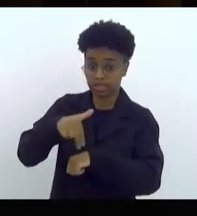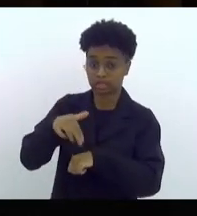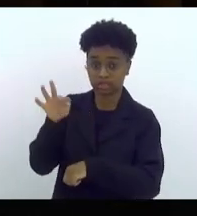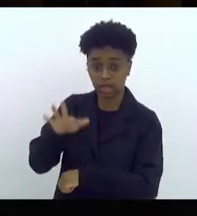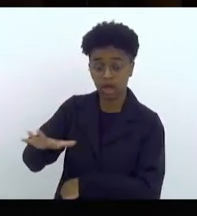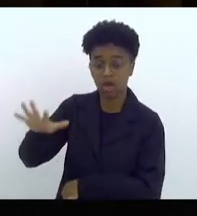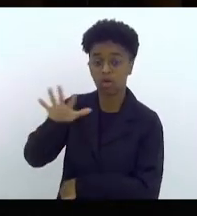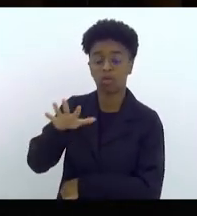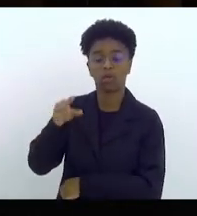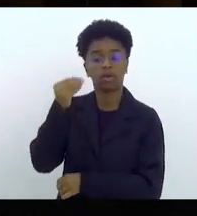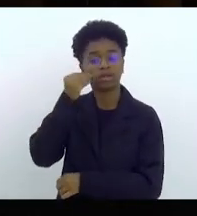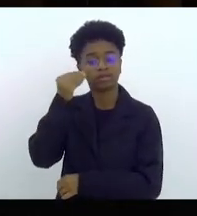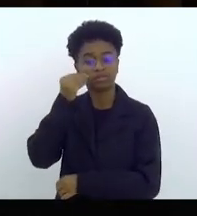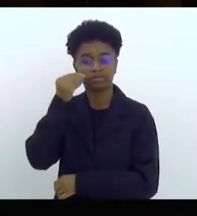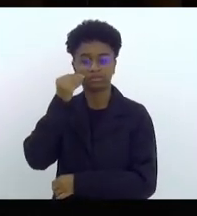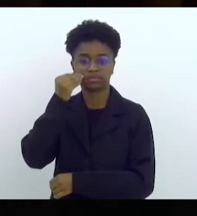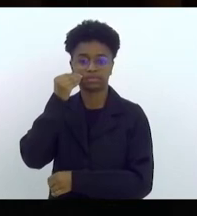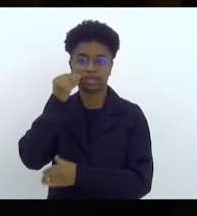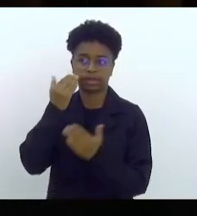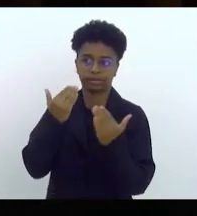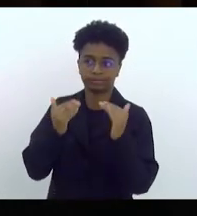recompensar